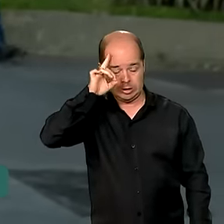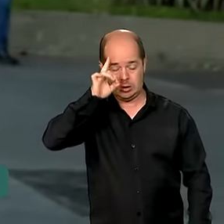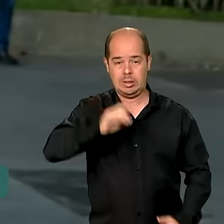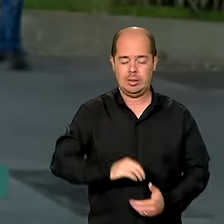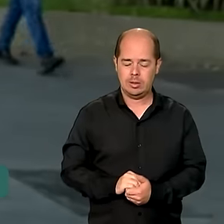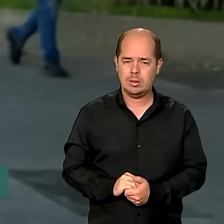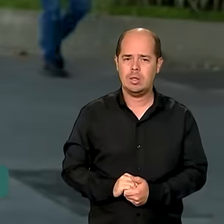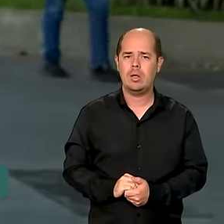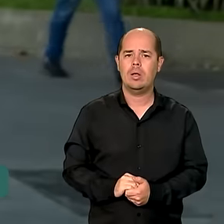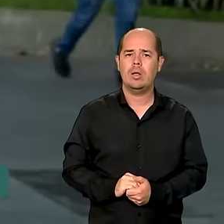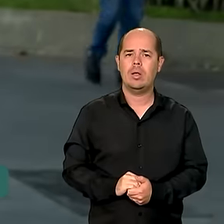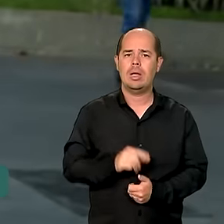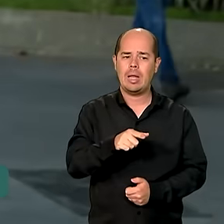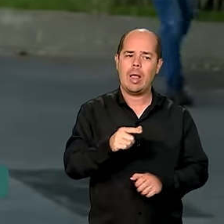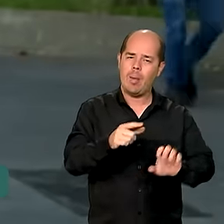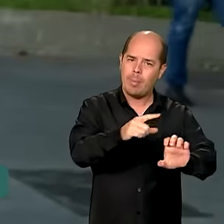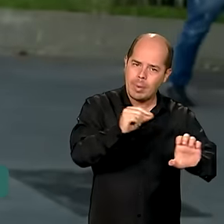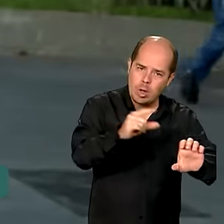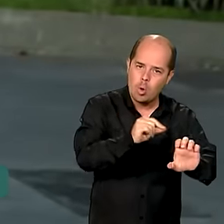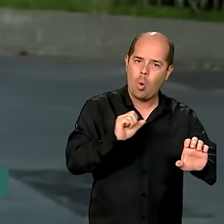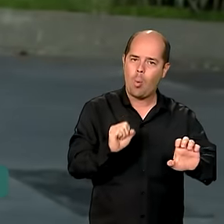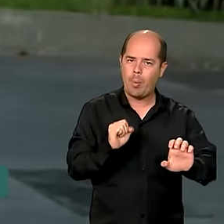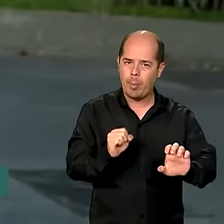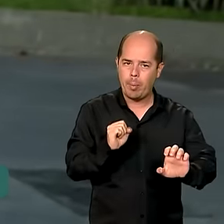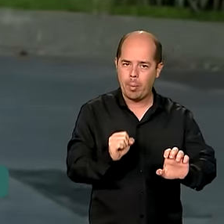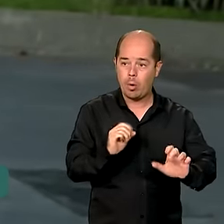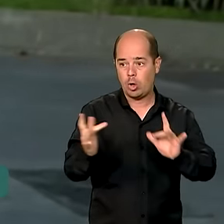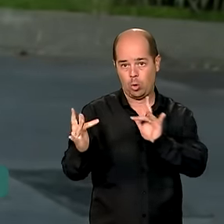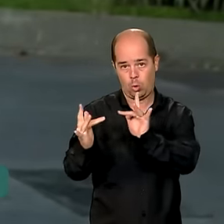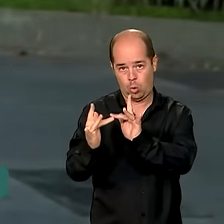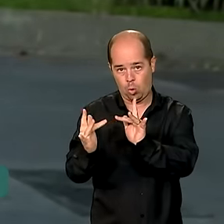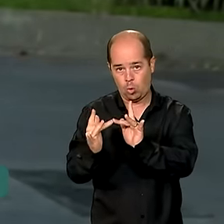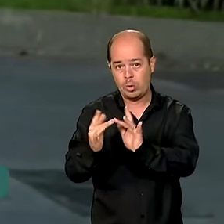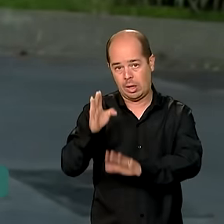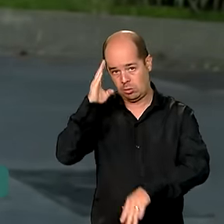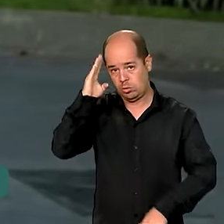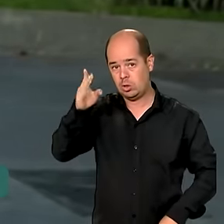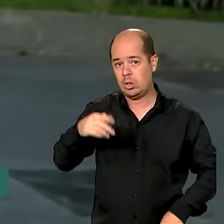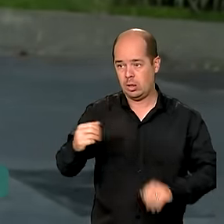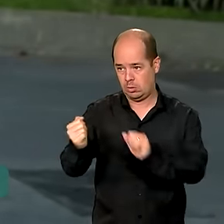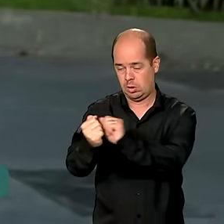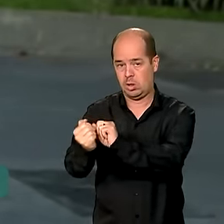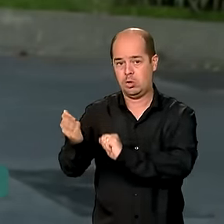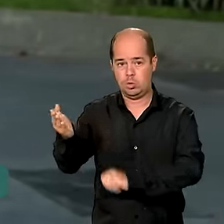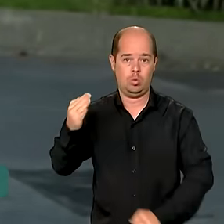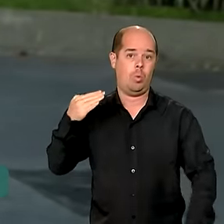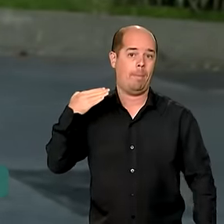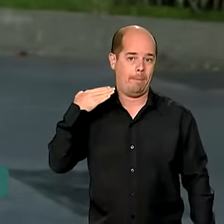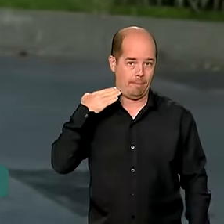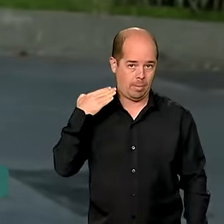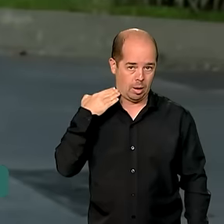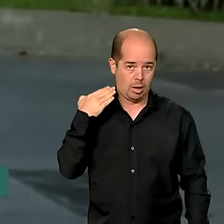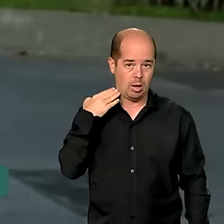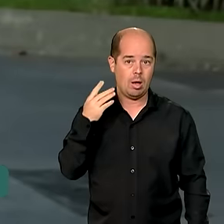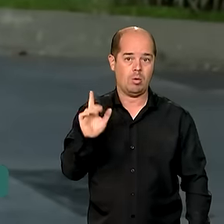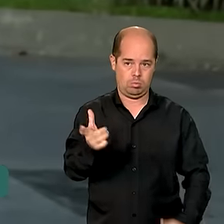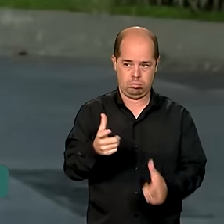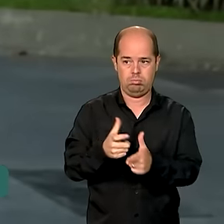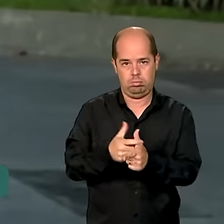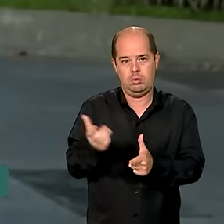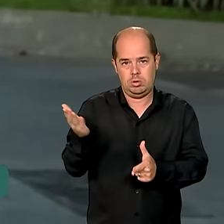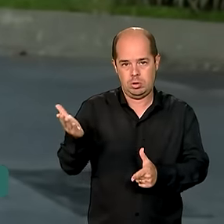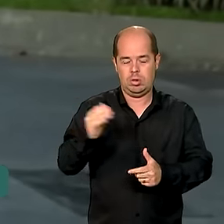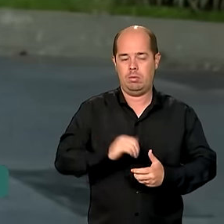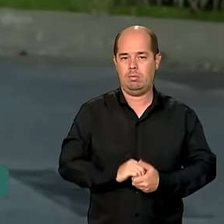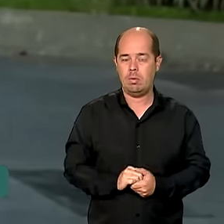empresário, o pequeno empreendedor precisa entrar em contato direto com a instituição financeira onde tem a dívida para